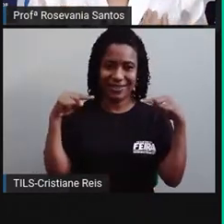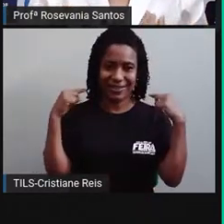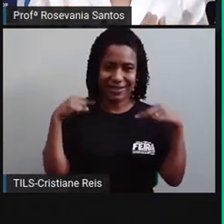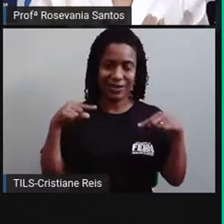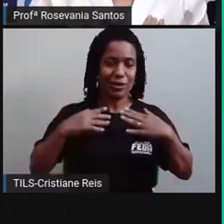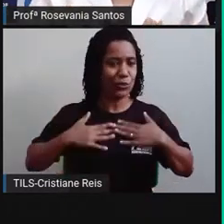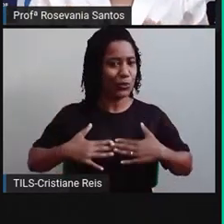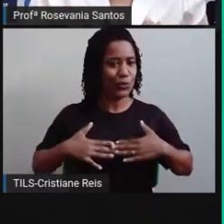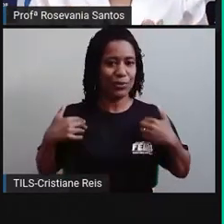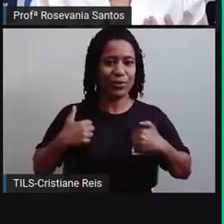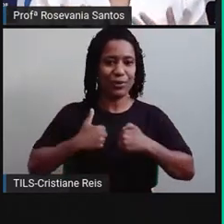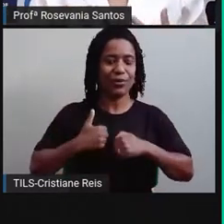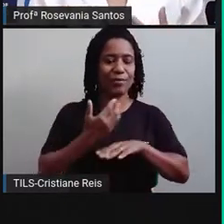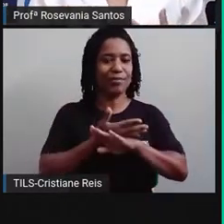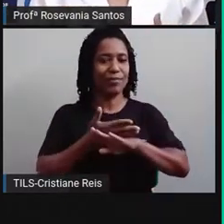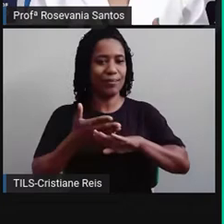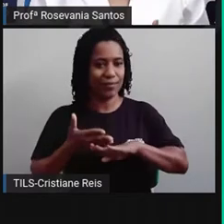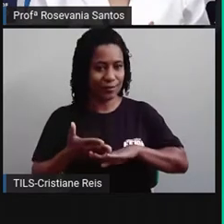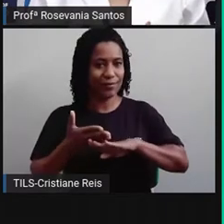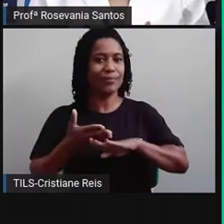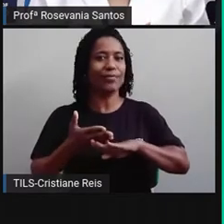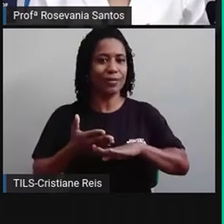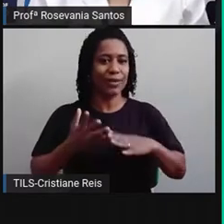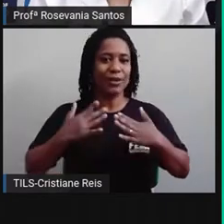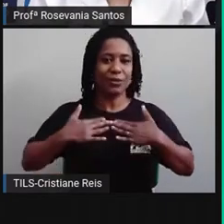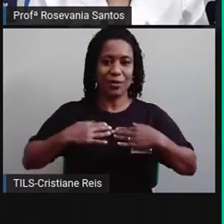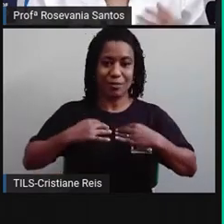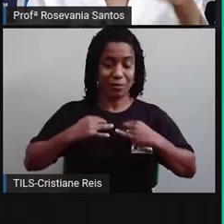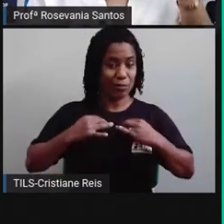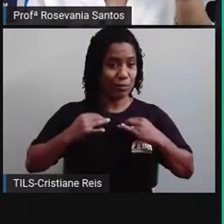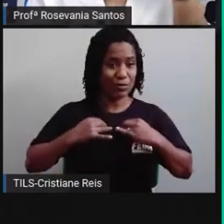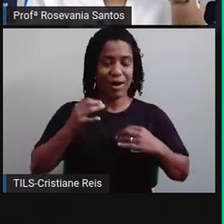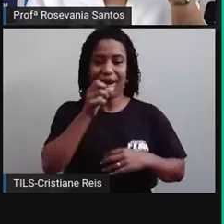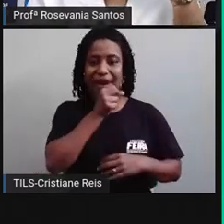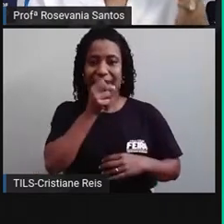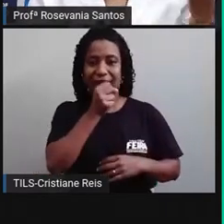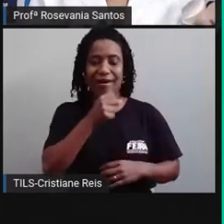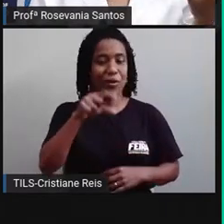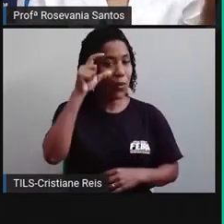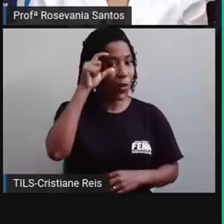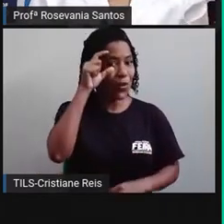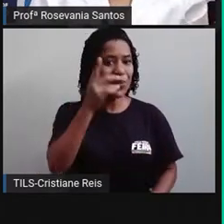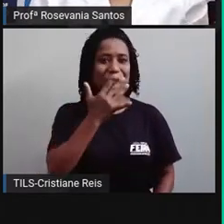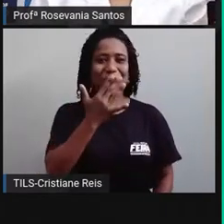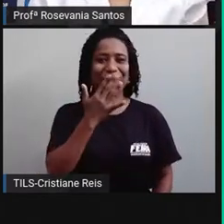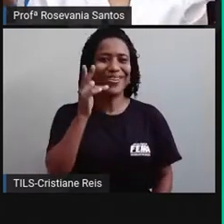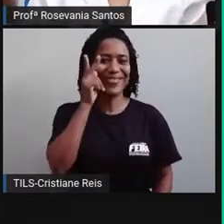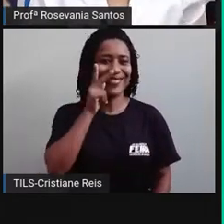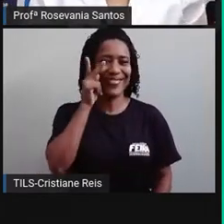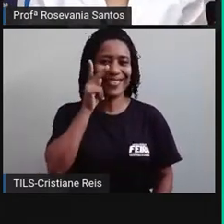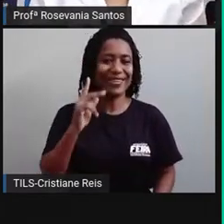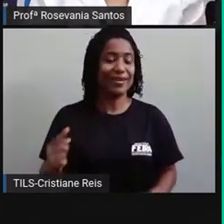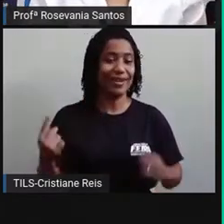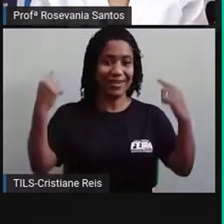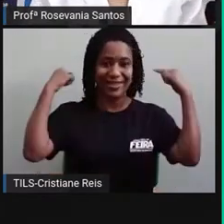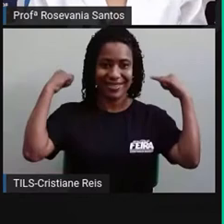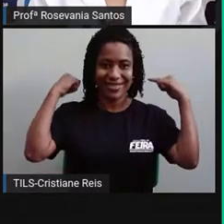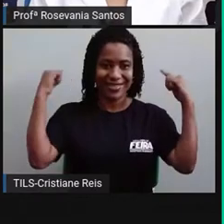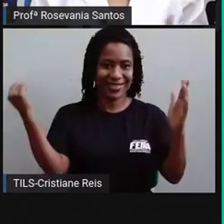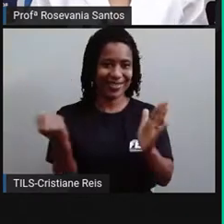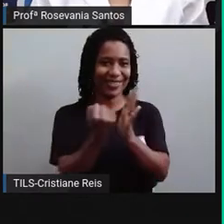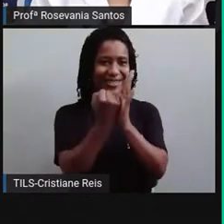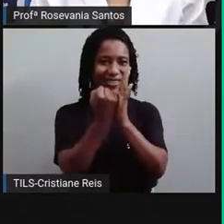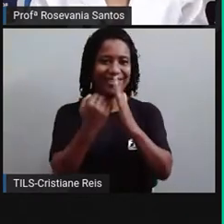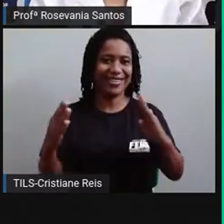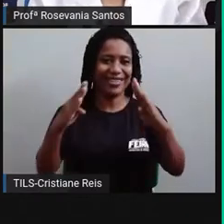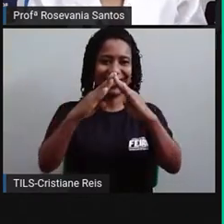trajando um jaleco branco, estou usando uma blusa laranja, um óculos vinho. Atrás de mim tem a logomarca da